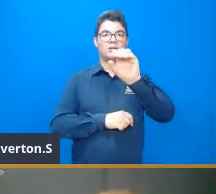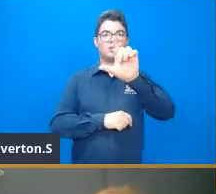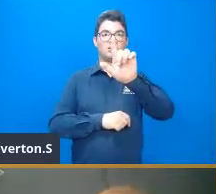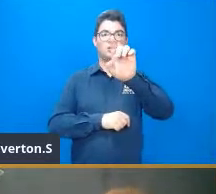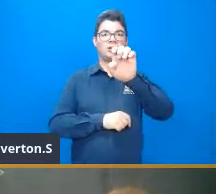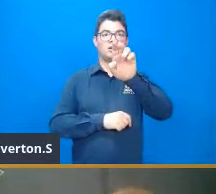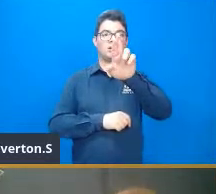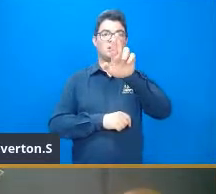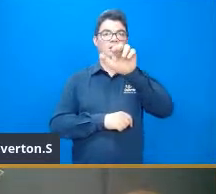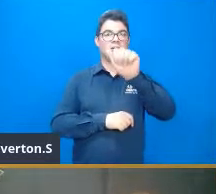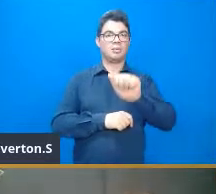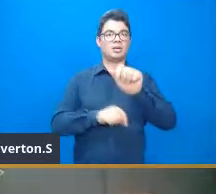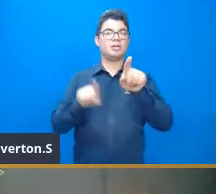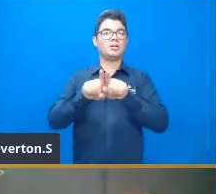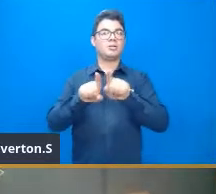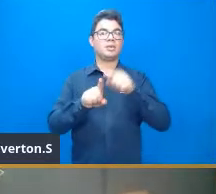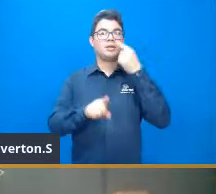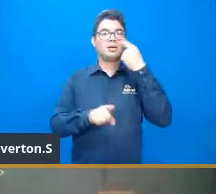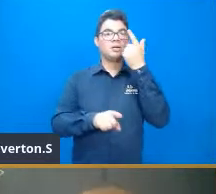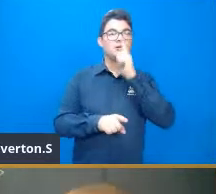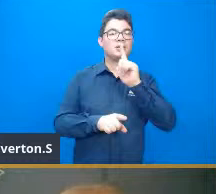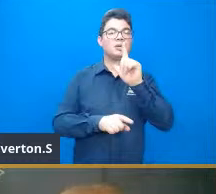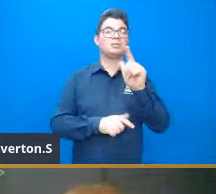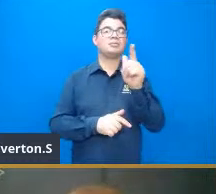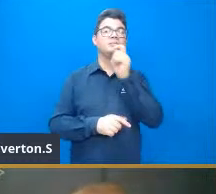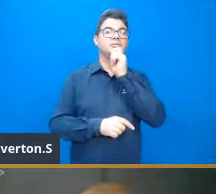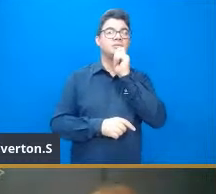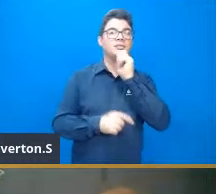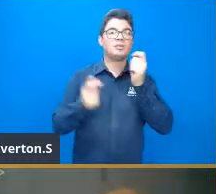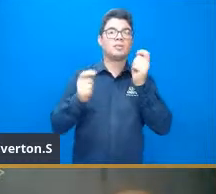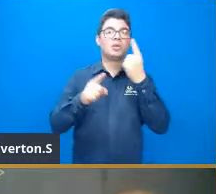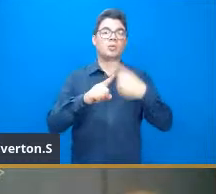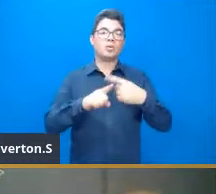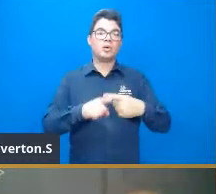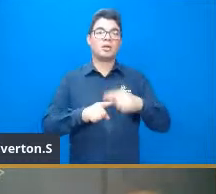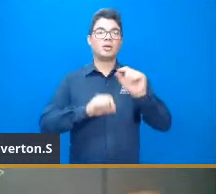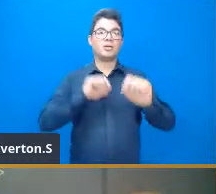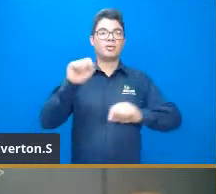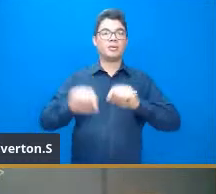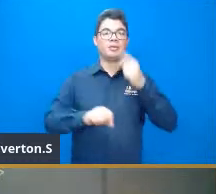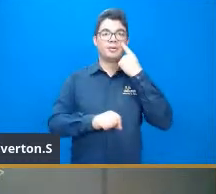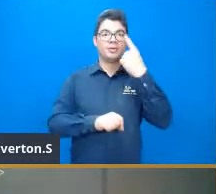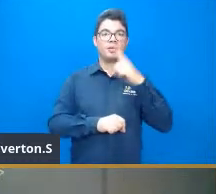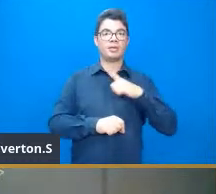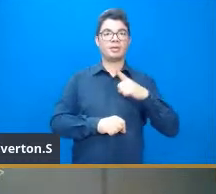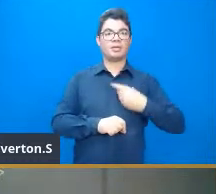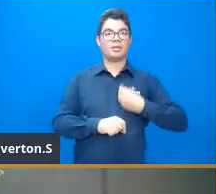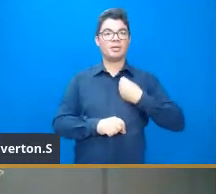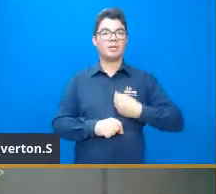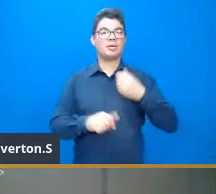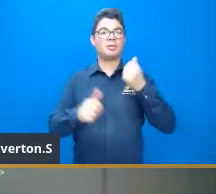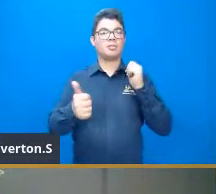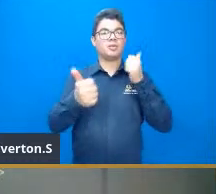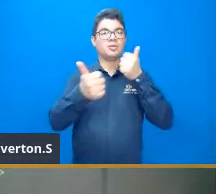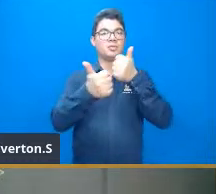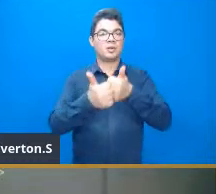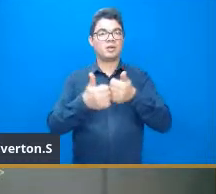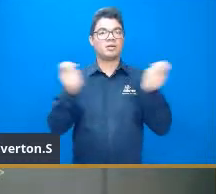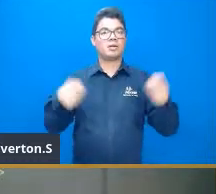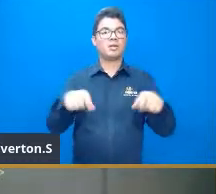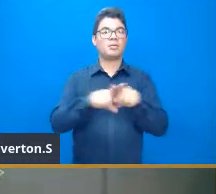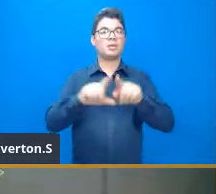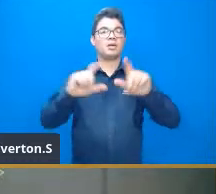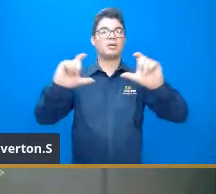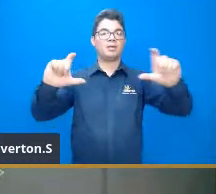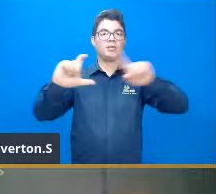função exponencial sem o geogébra, mas por que isso, né, porque nesse caso, nós não estamos nos aproximando dos pontos, nós temos a função que